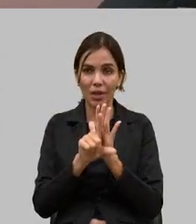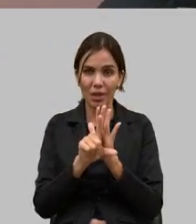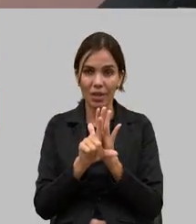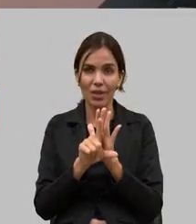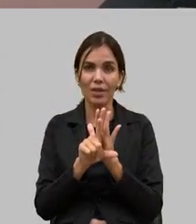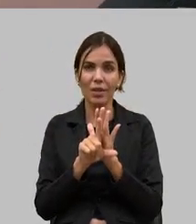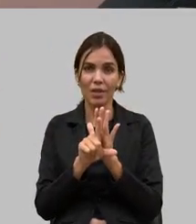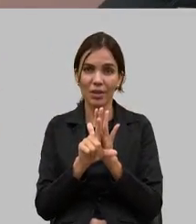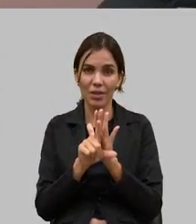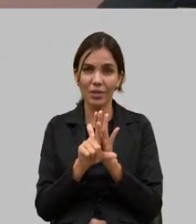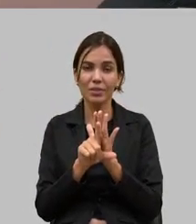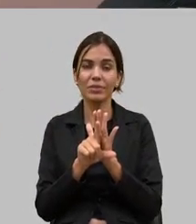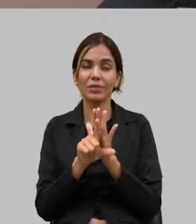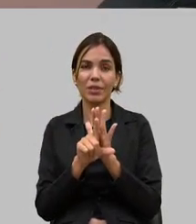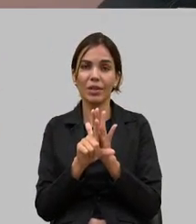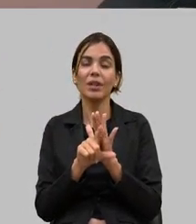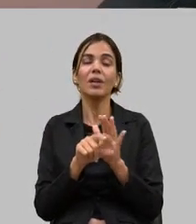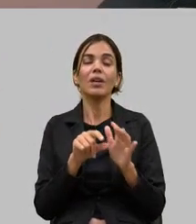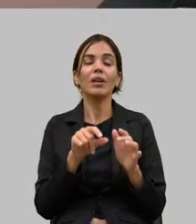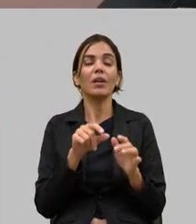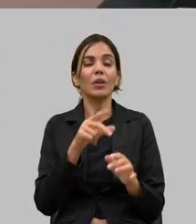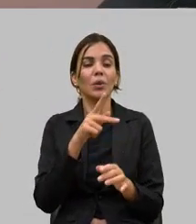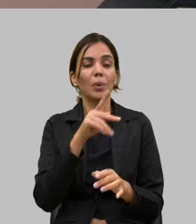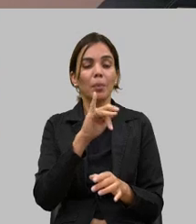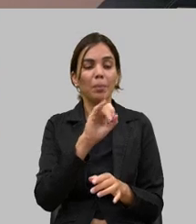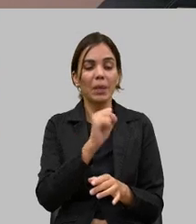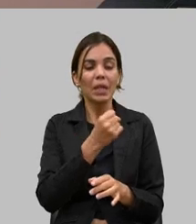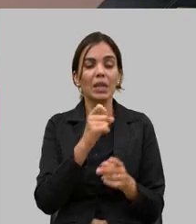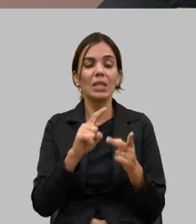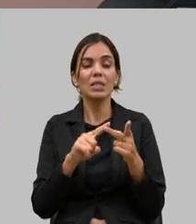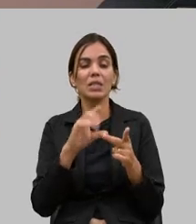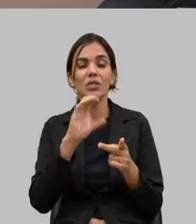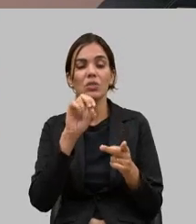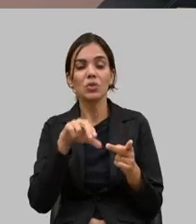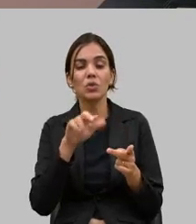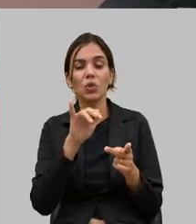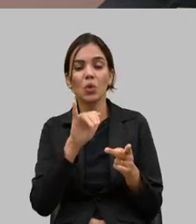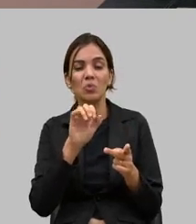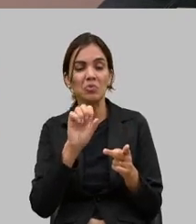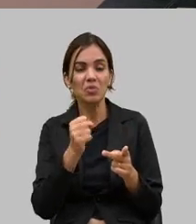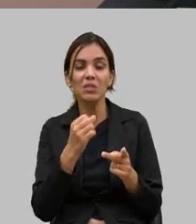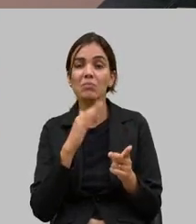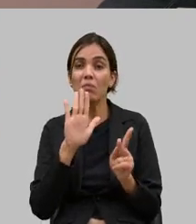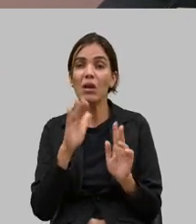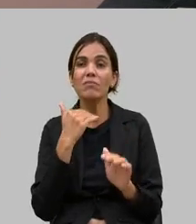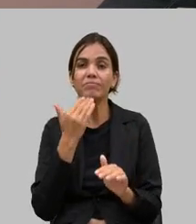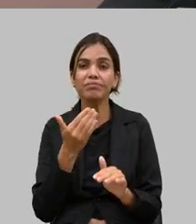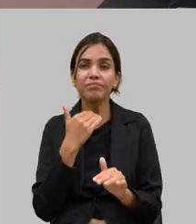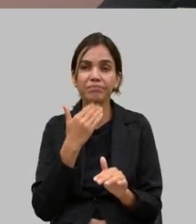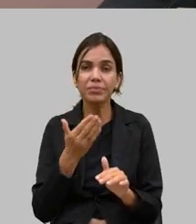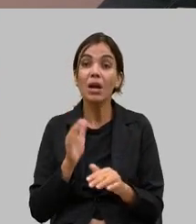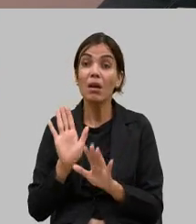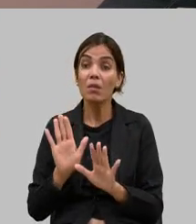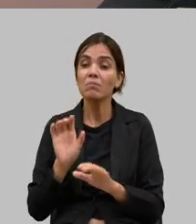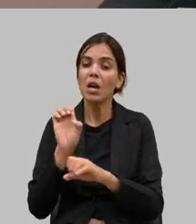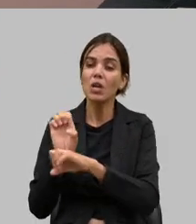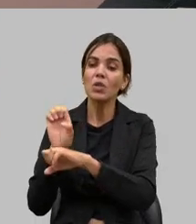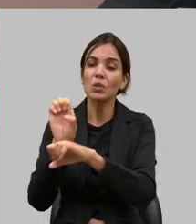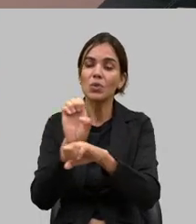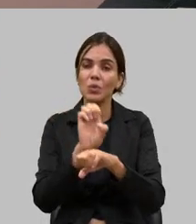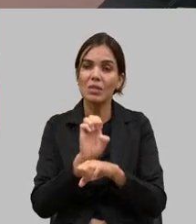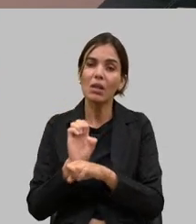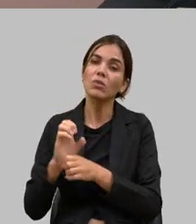fiscal do PIS com fins também pelo Ministério da Agricultura que não estão surtindo efeito e os estados nos